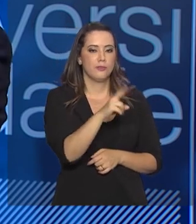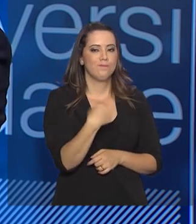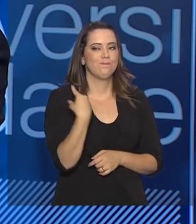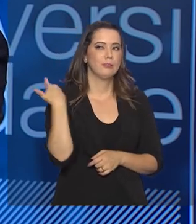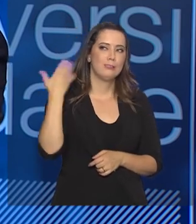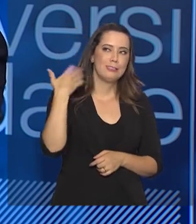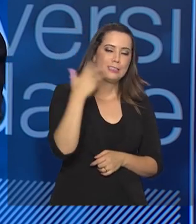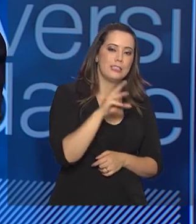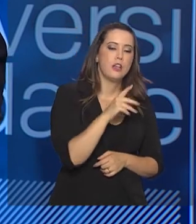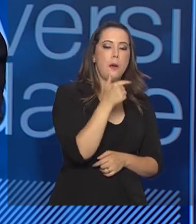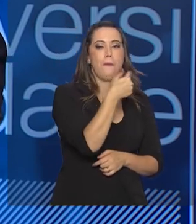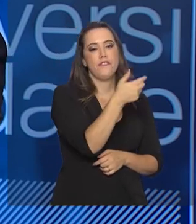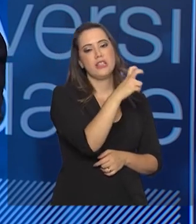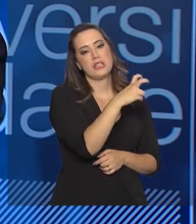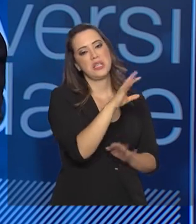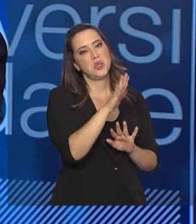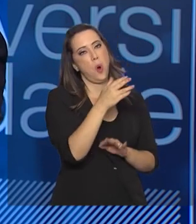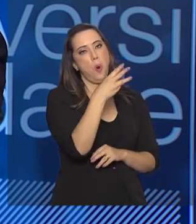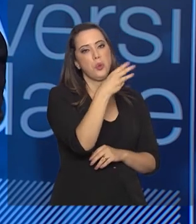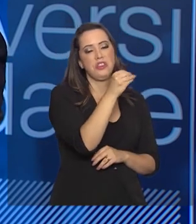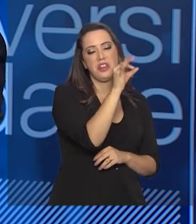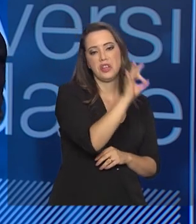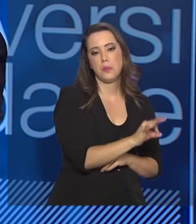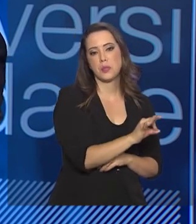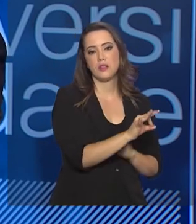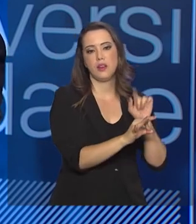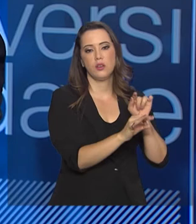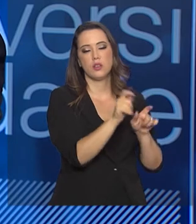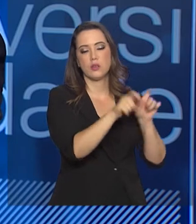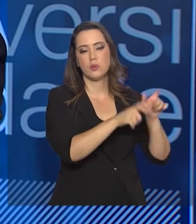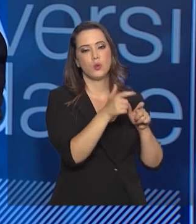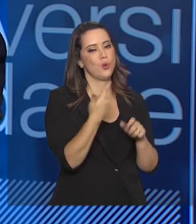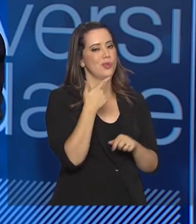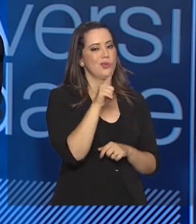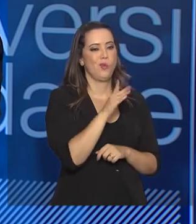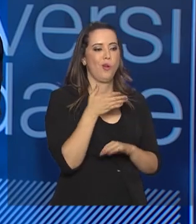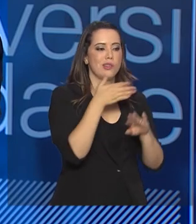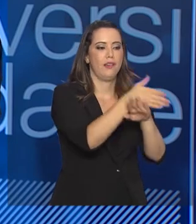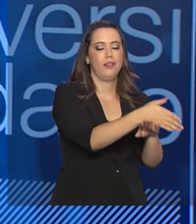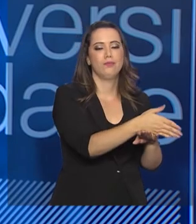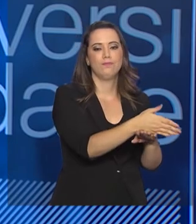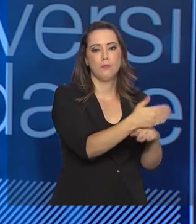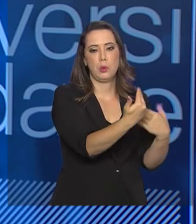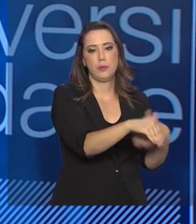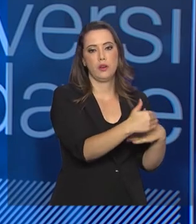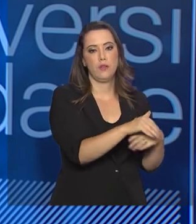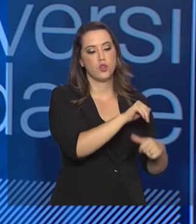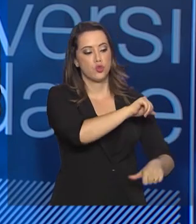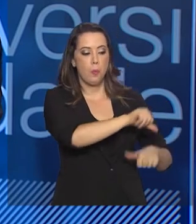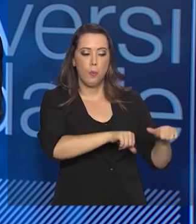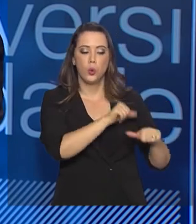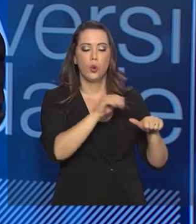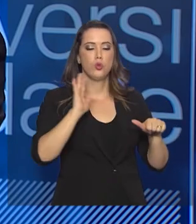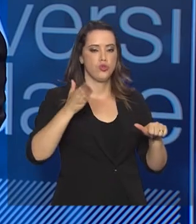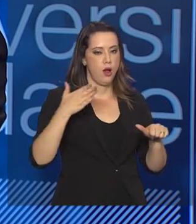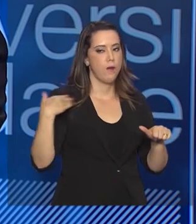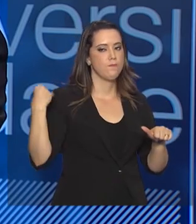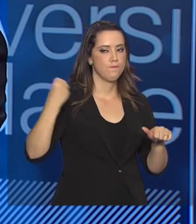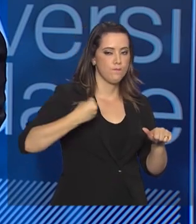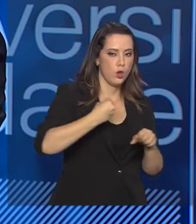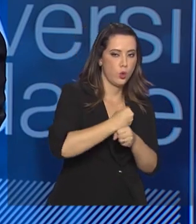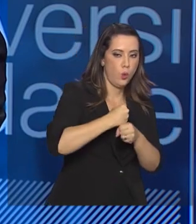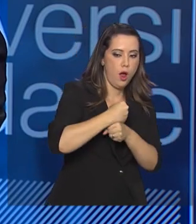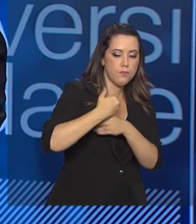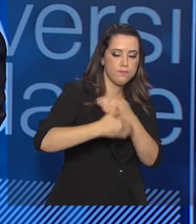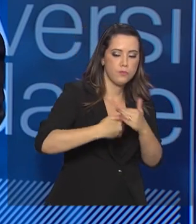% de pessoas que não comparecem na prova. E, por isso, também nós mudamos. E já do ano passado para cá, aquele